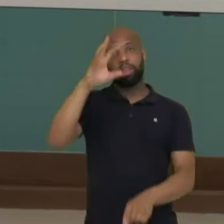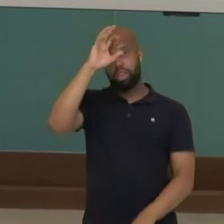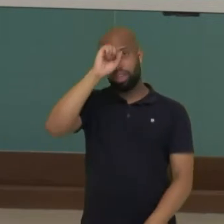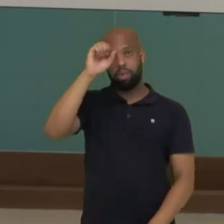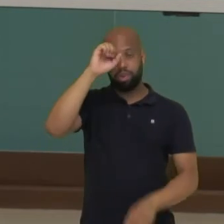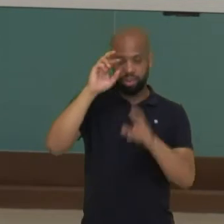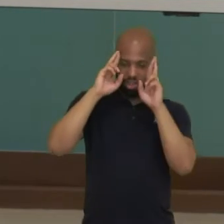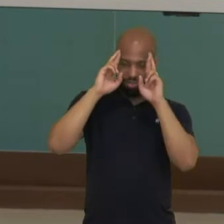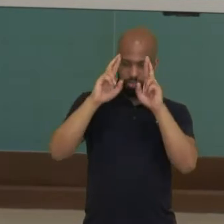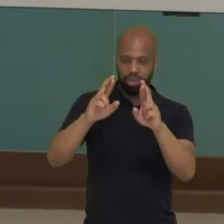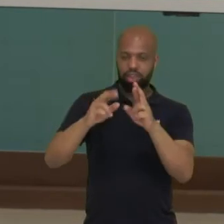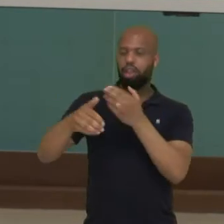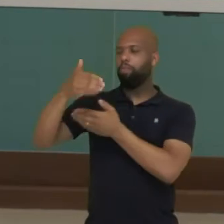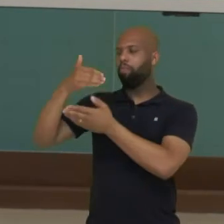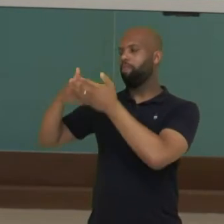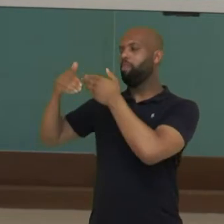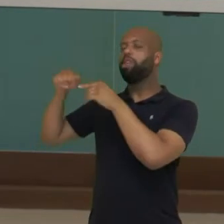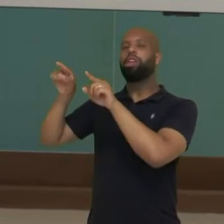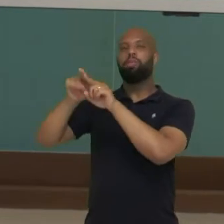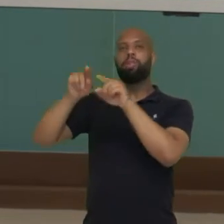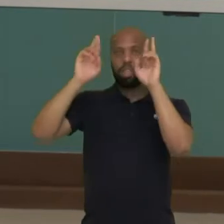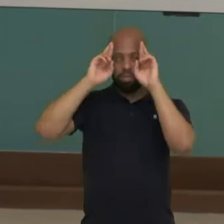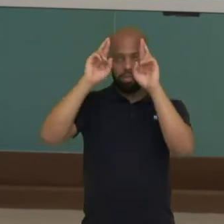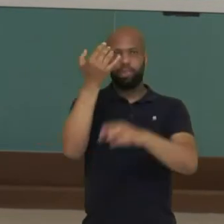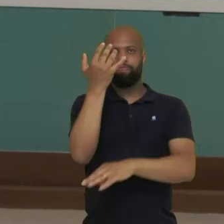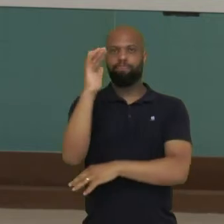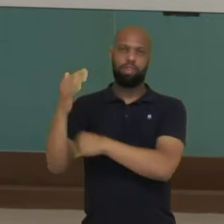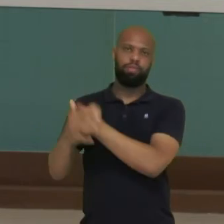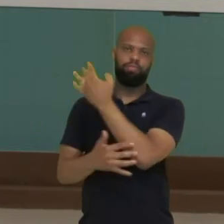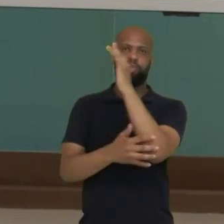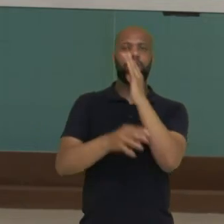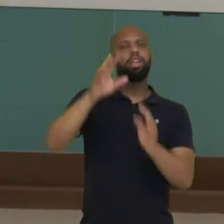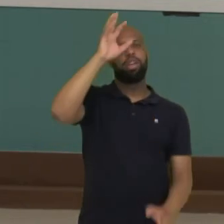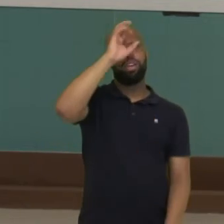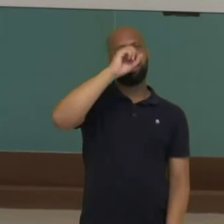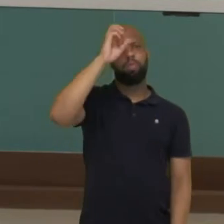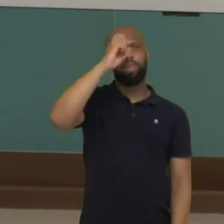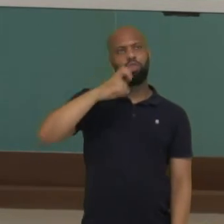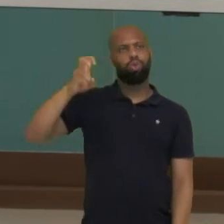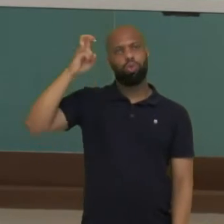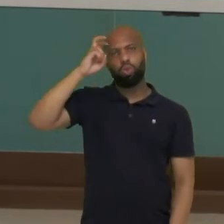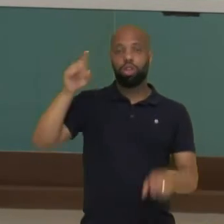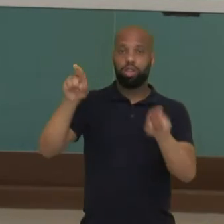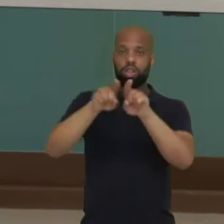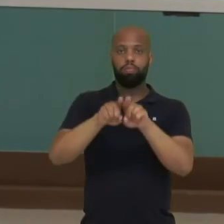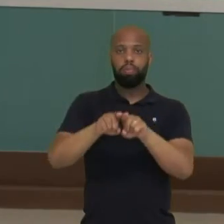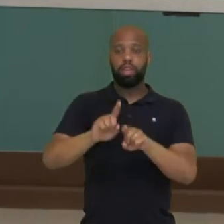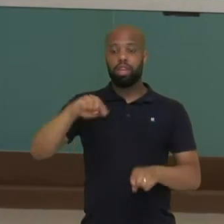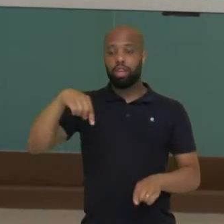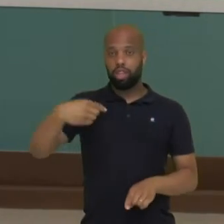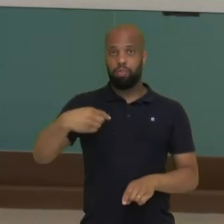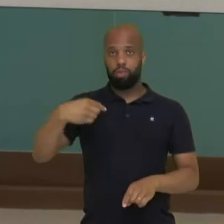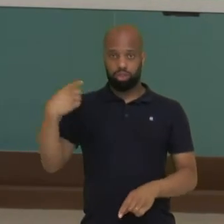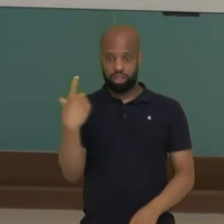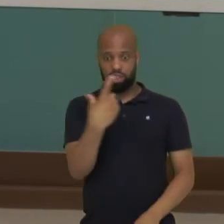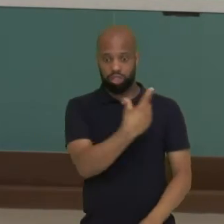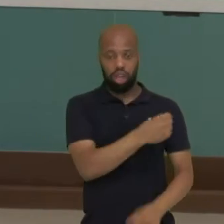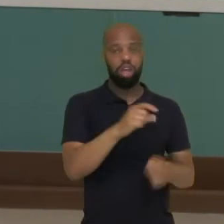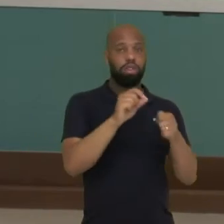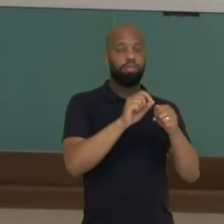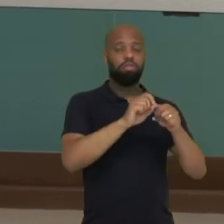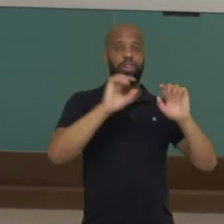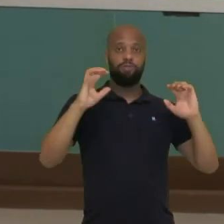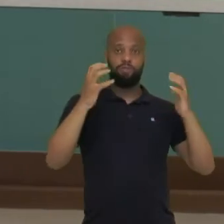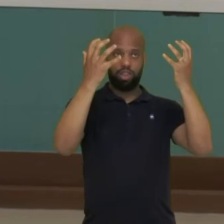respeitar os mais velhos, respeitar a natureza e aprendem toda a cultura. Depois que ele sai, faz uma grande festa